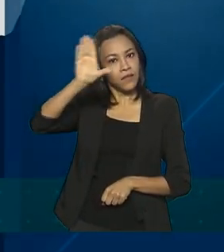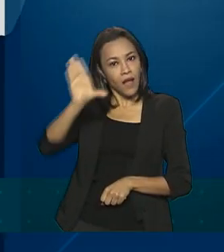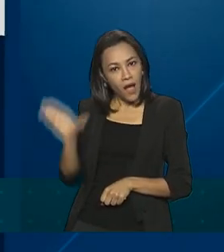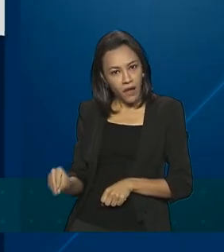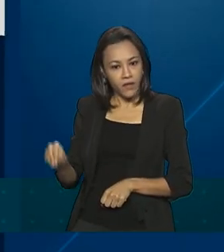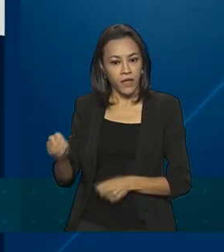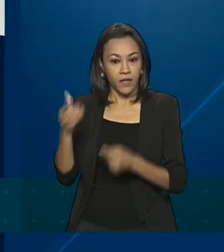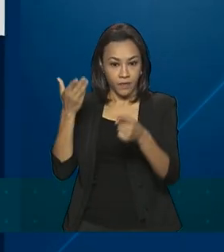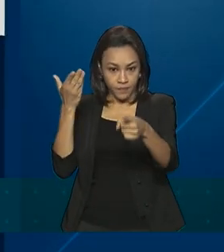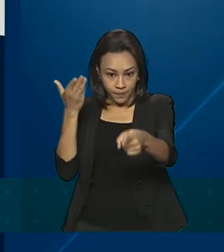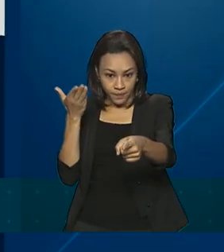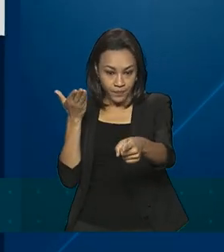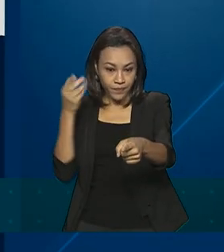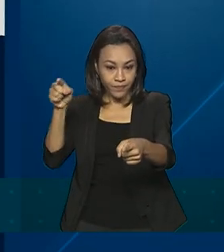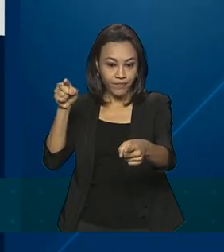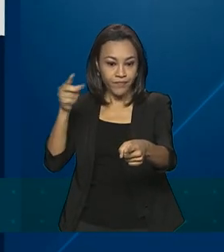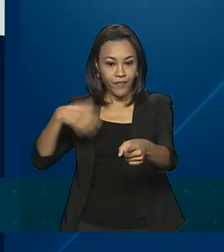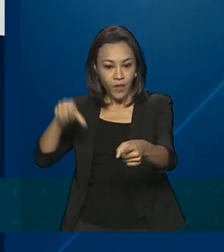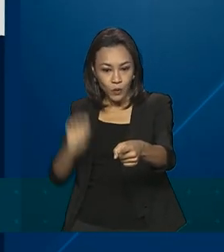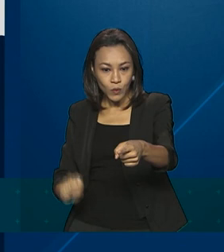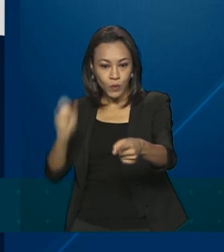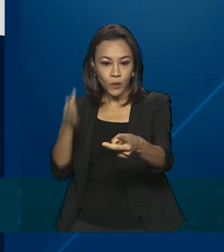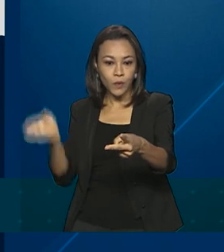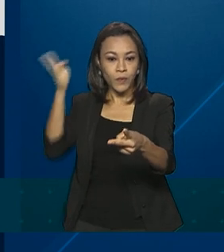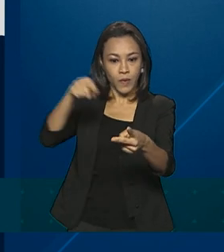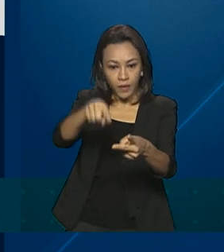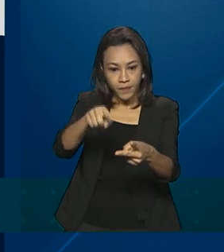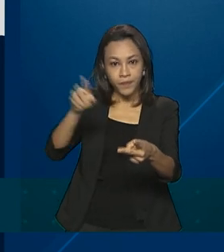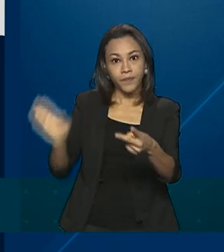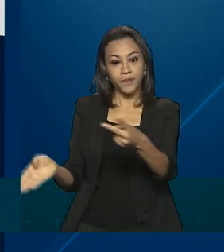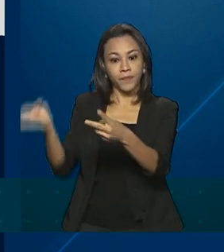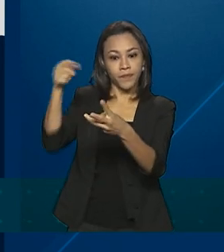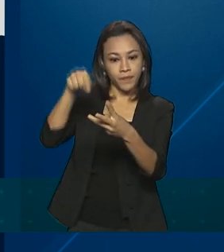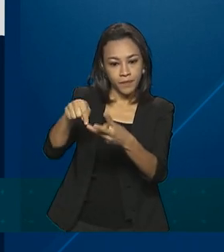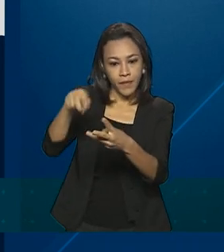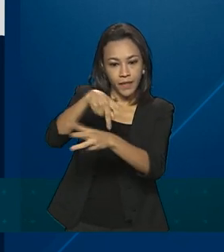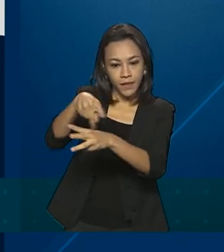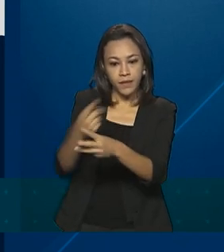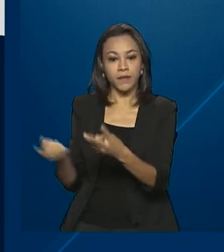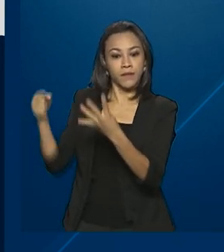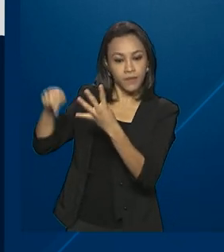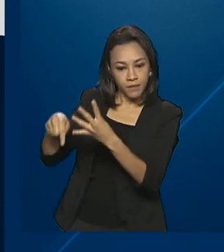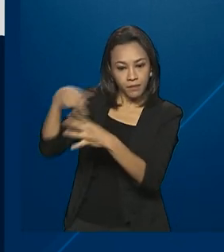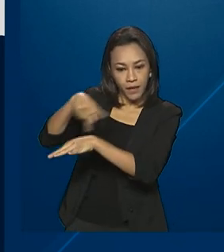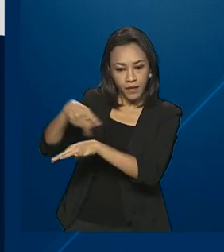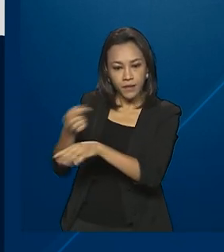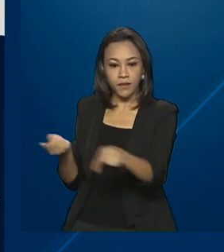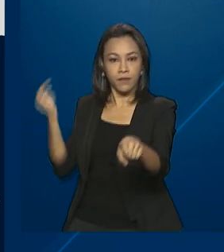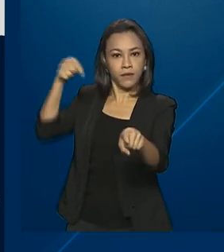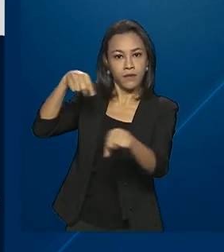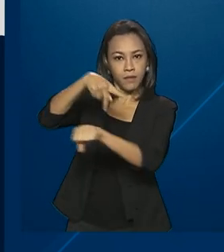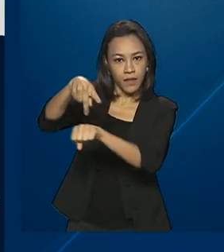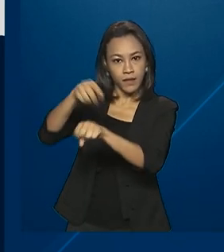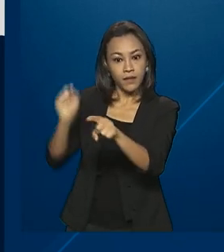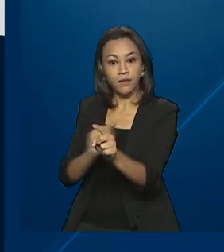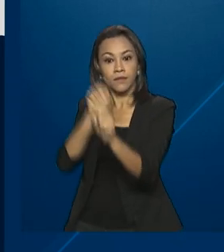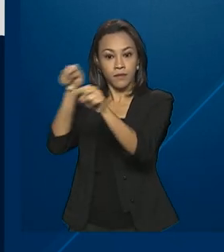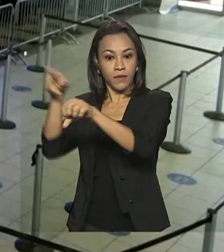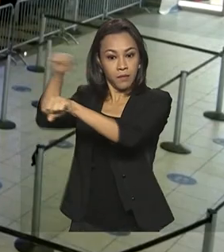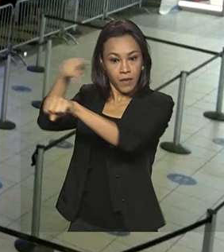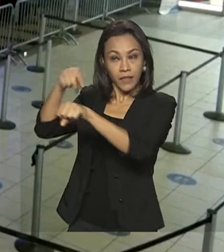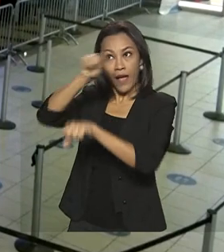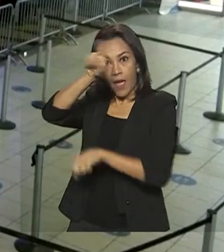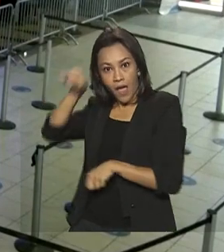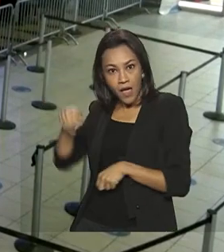africano. África do Sul, Botsuana, Eswatini, Lesoto, Namíbia e Zimbábue.